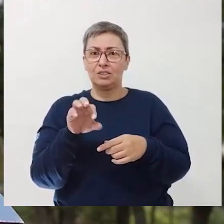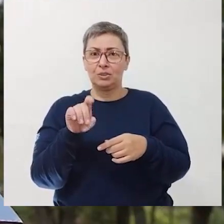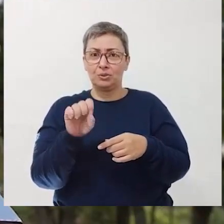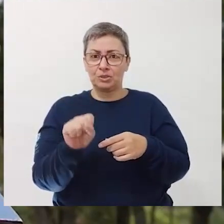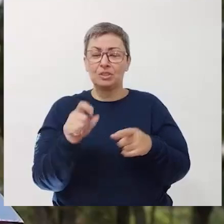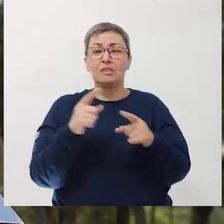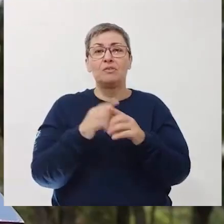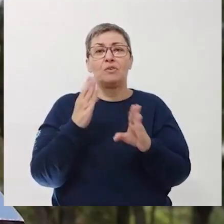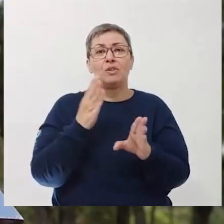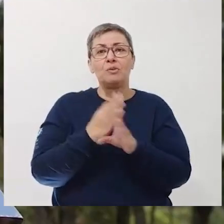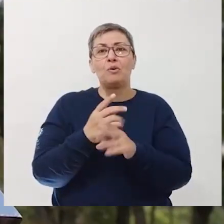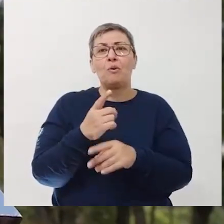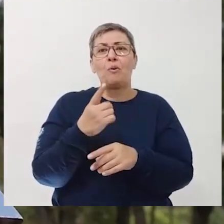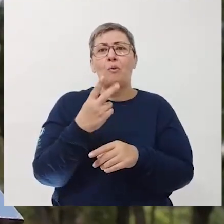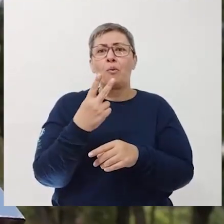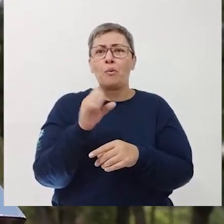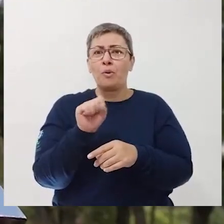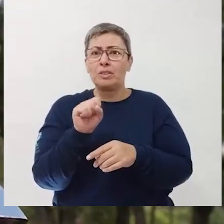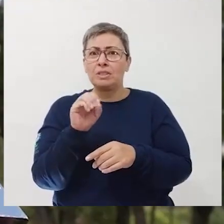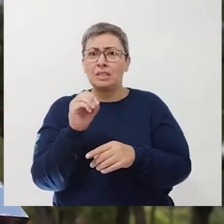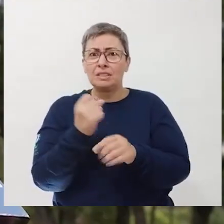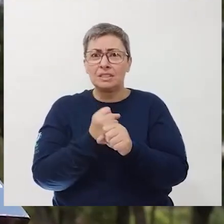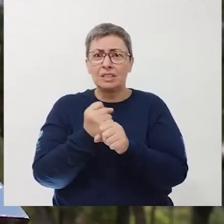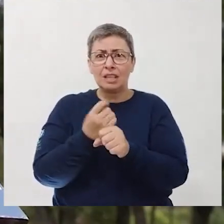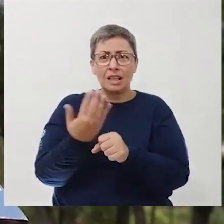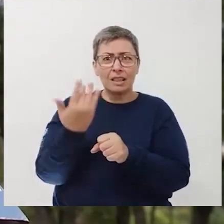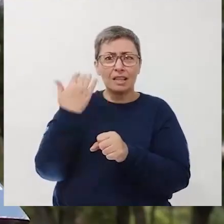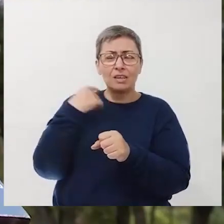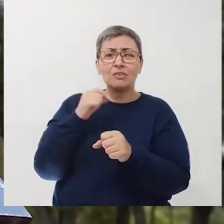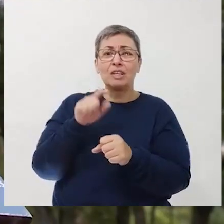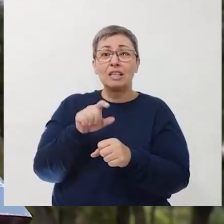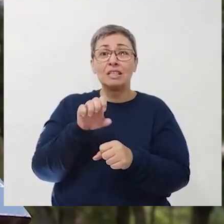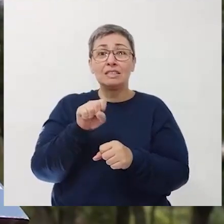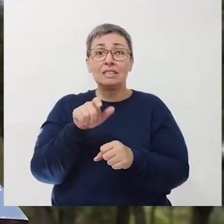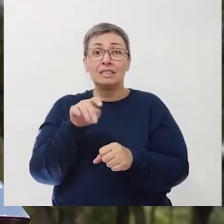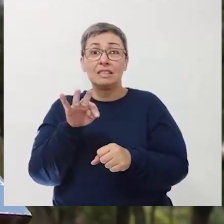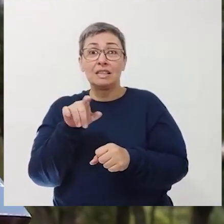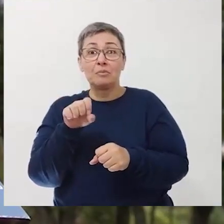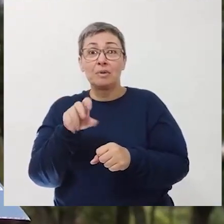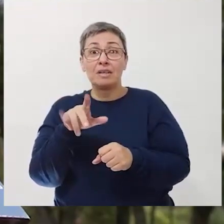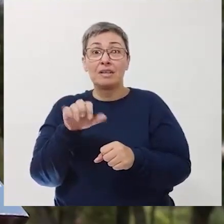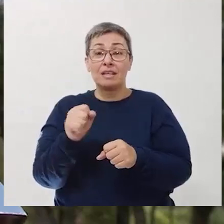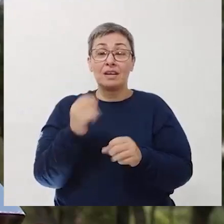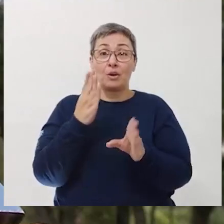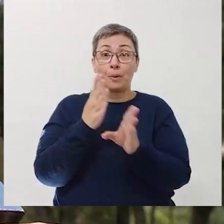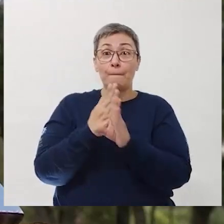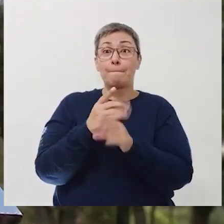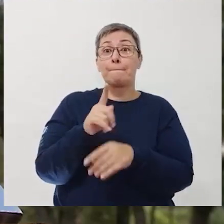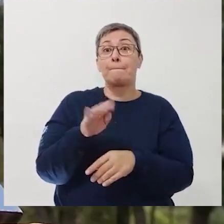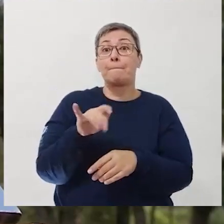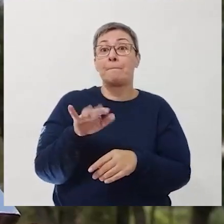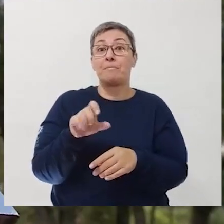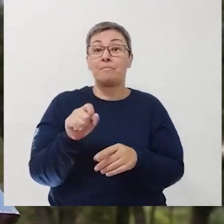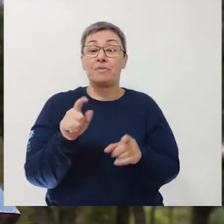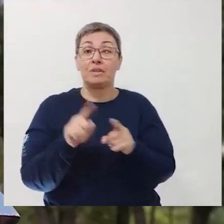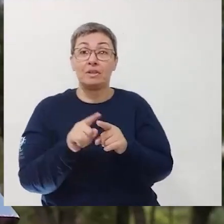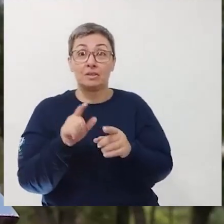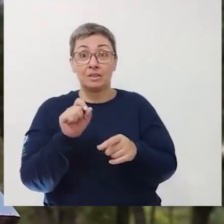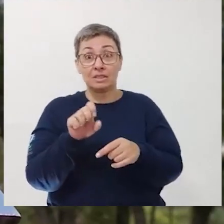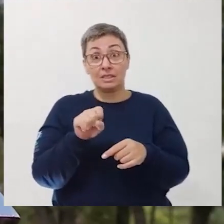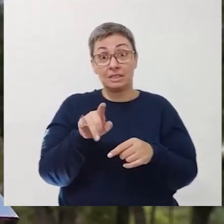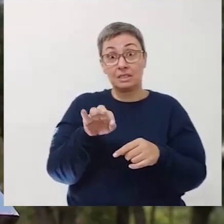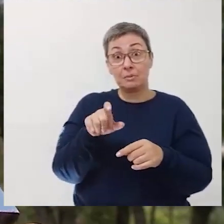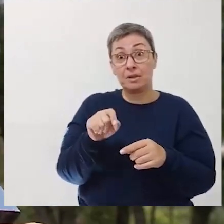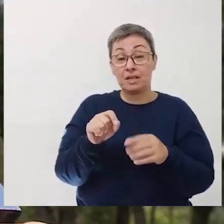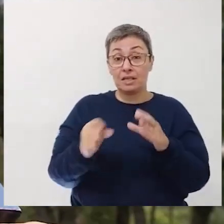até o momento, ele foi descoberto há mais de 80 anos atrás, e foi descoberto justamente em Santa Maria. Então ele foi descoberto por um paleontólogo santamariense,